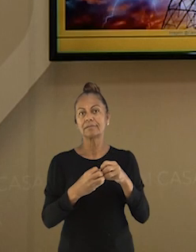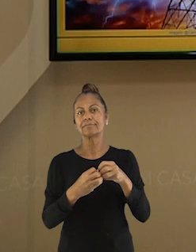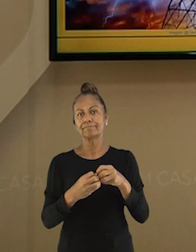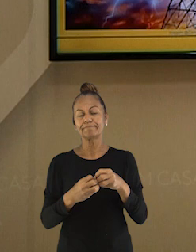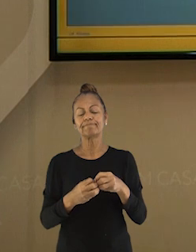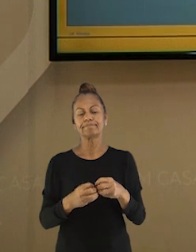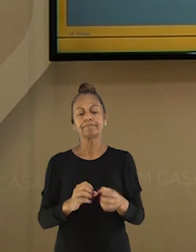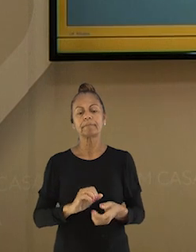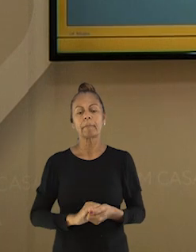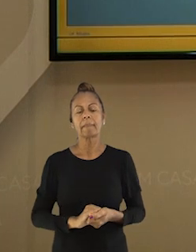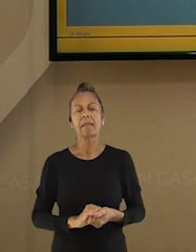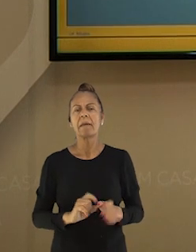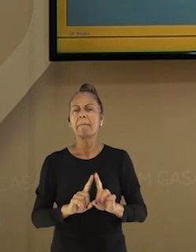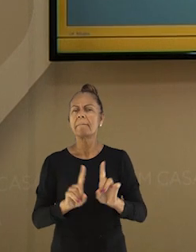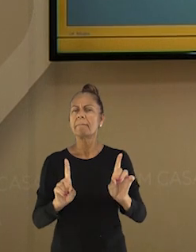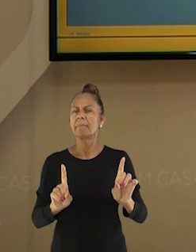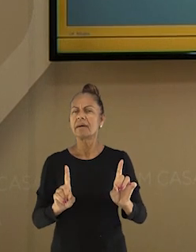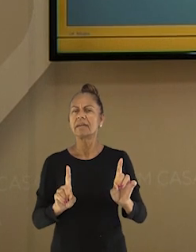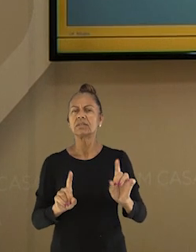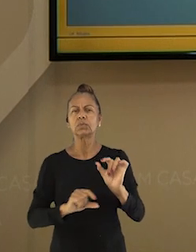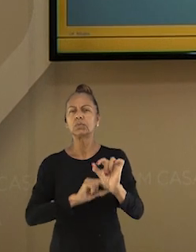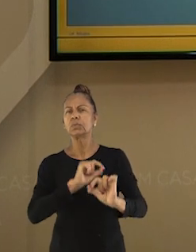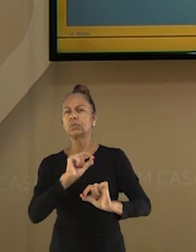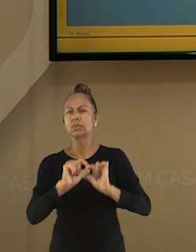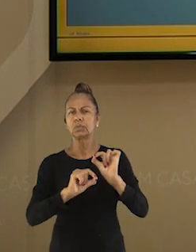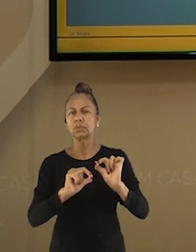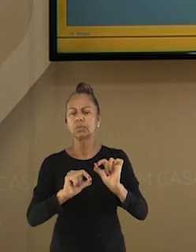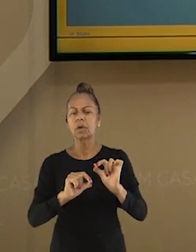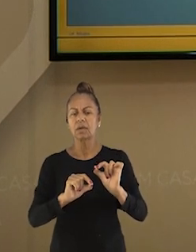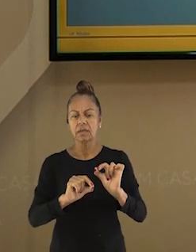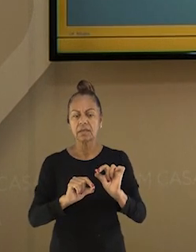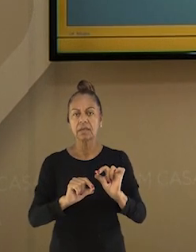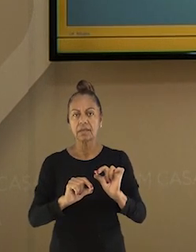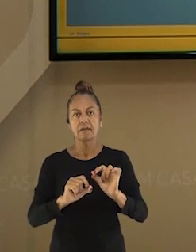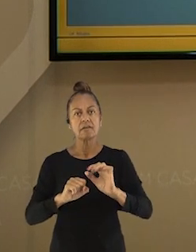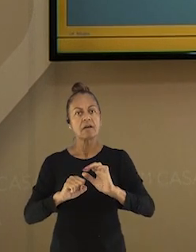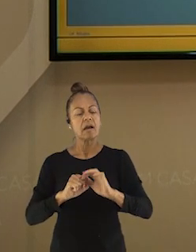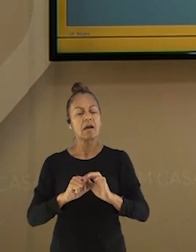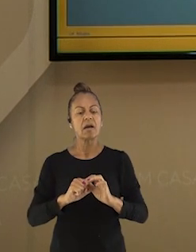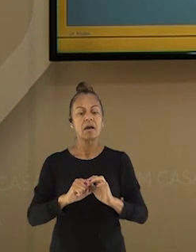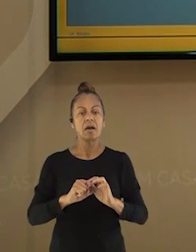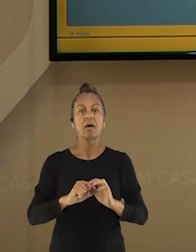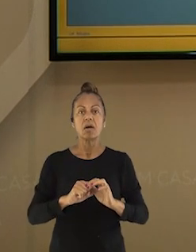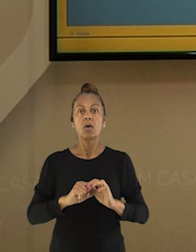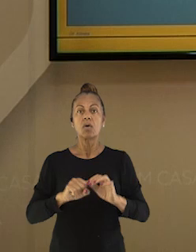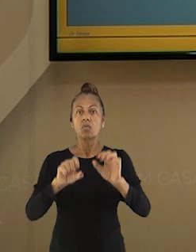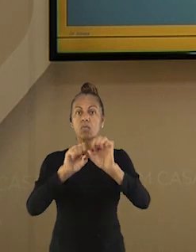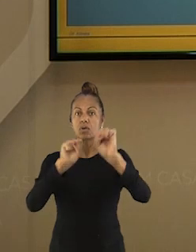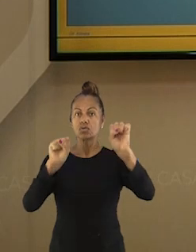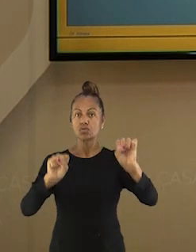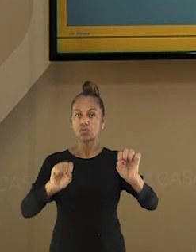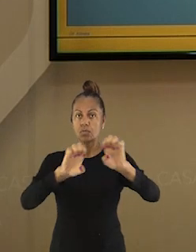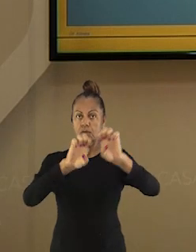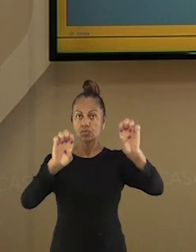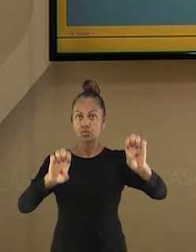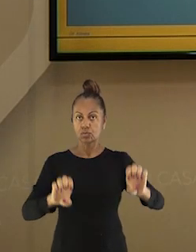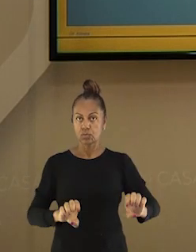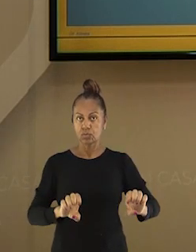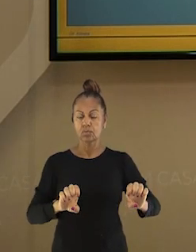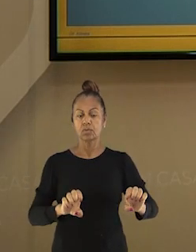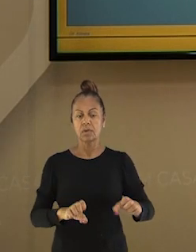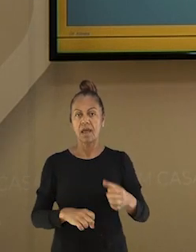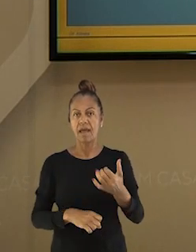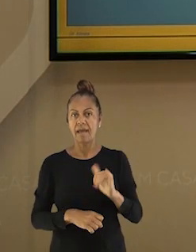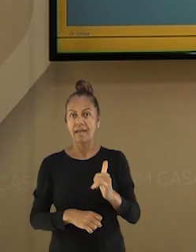Mas o que é uma usina hidrelétrica? Bom, conforme você pode ver aqui, é um complexo estrutural